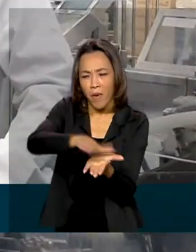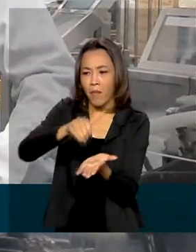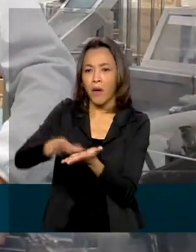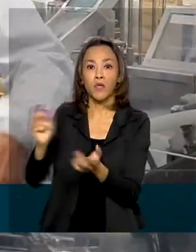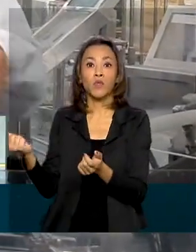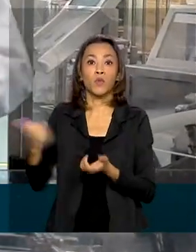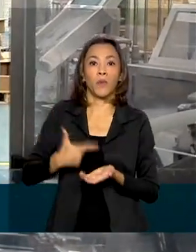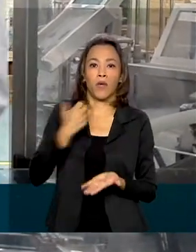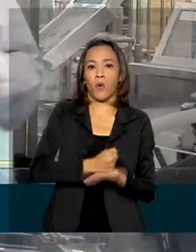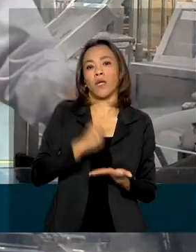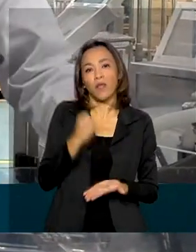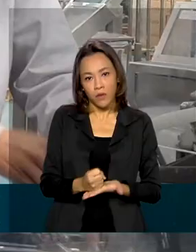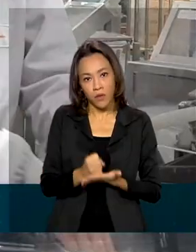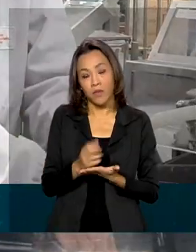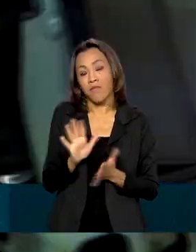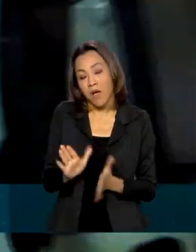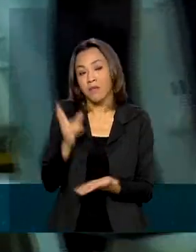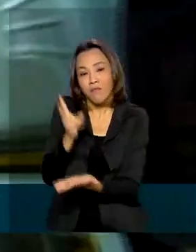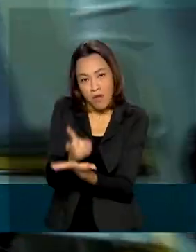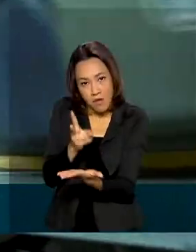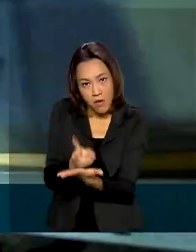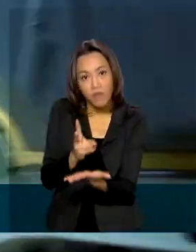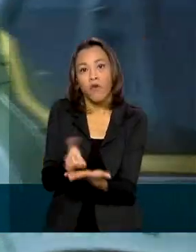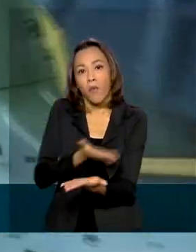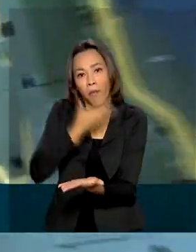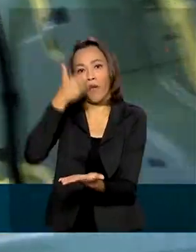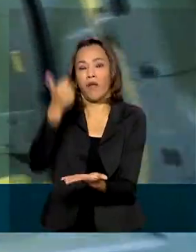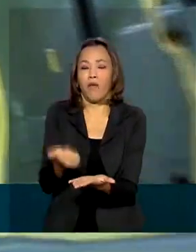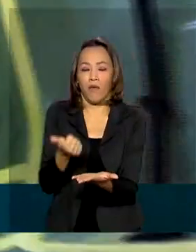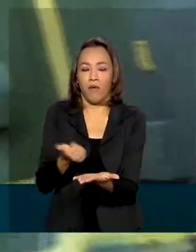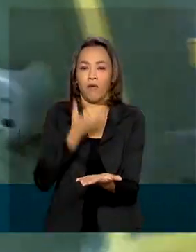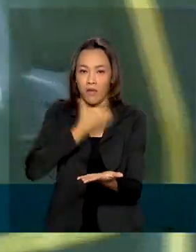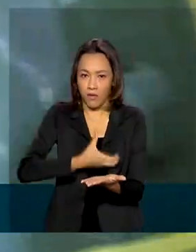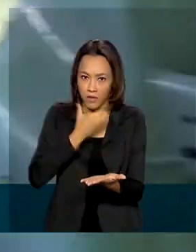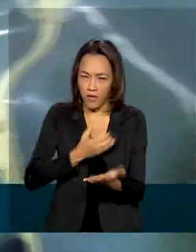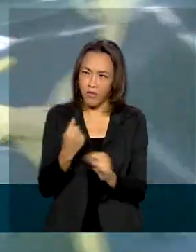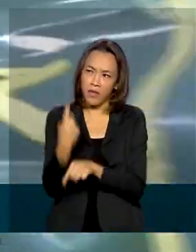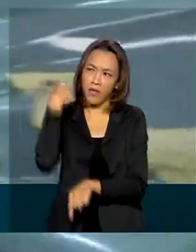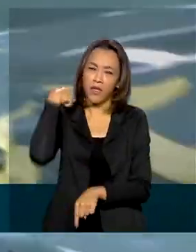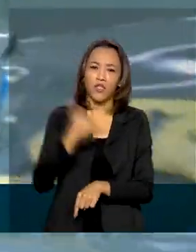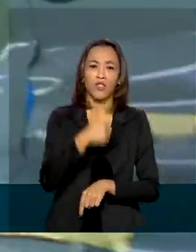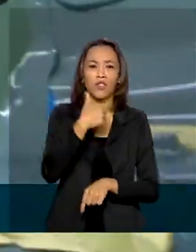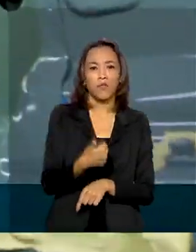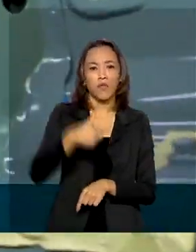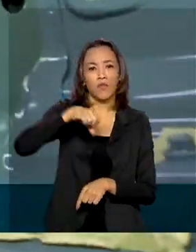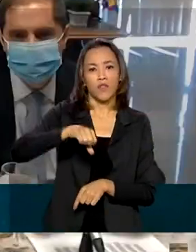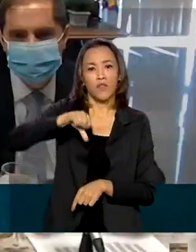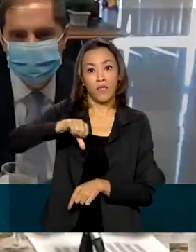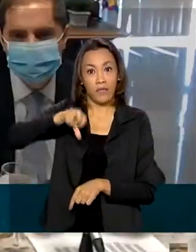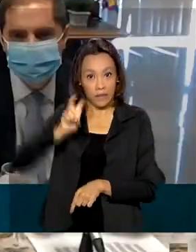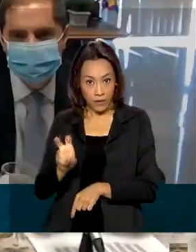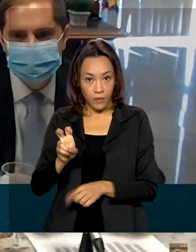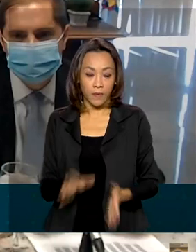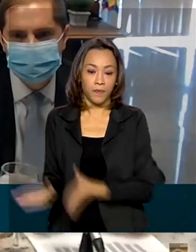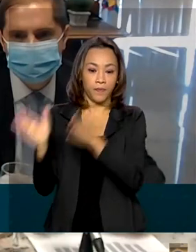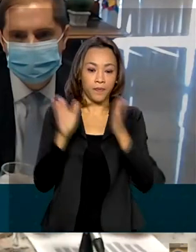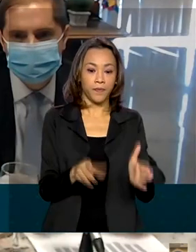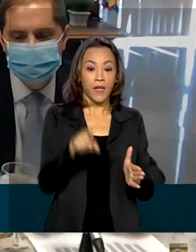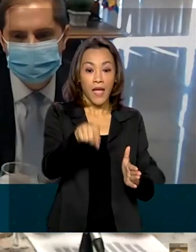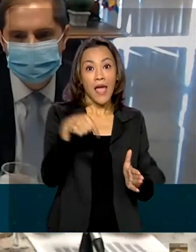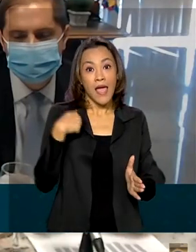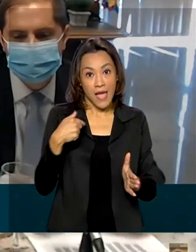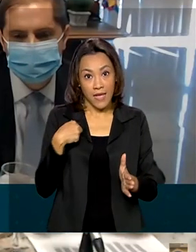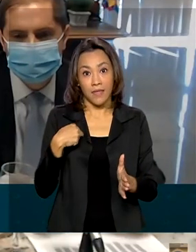que contratações. Mas, mesmo assim, foi o melhor dezembro desde 1995. Essas perdas são